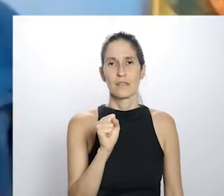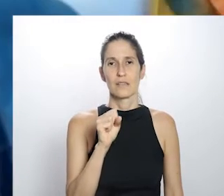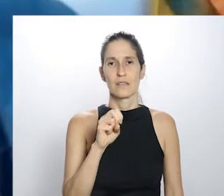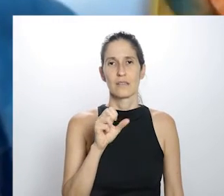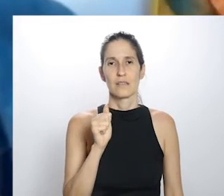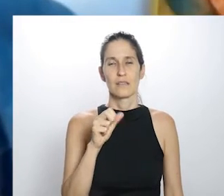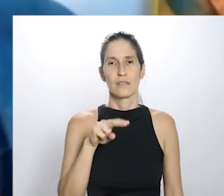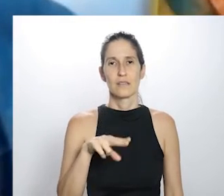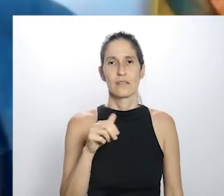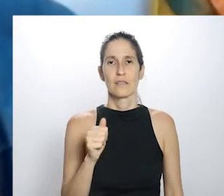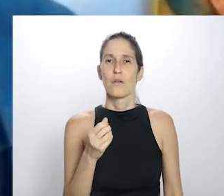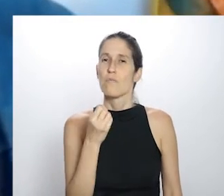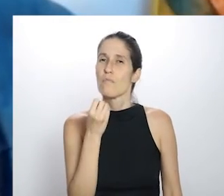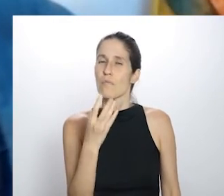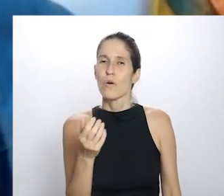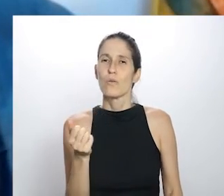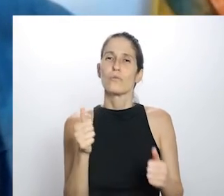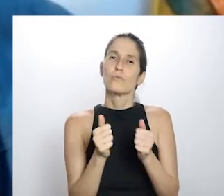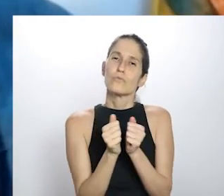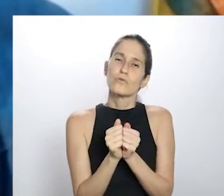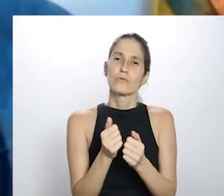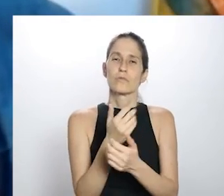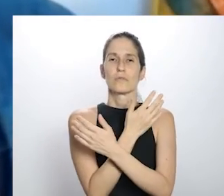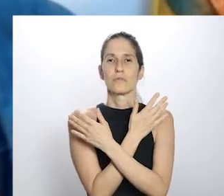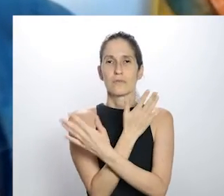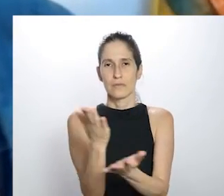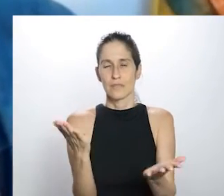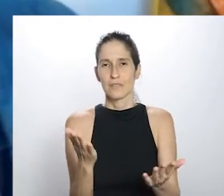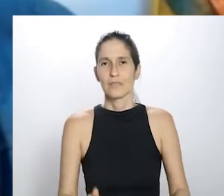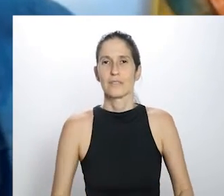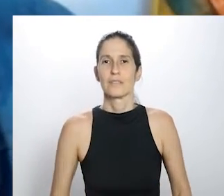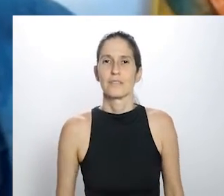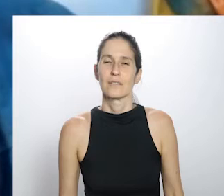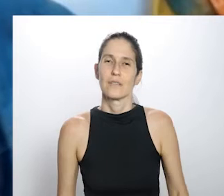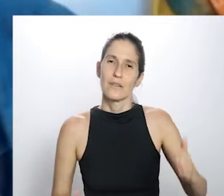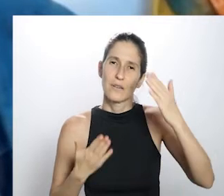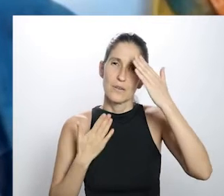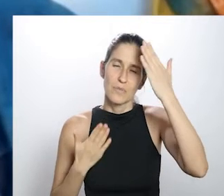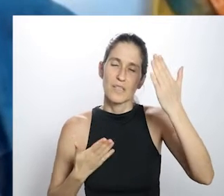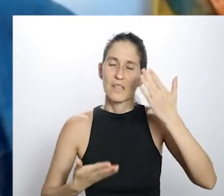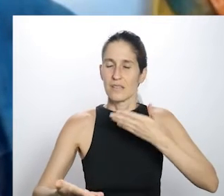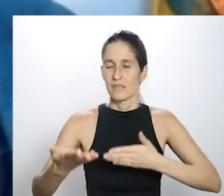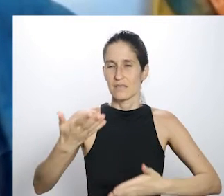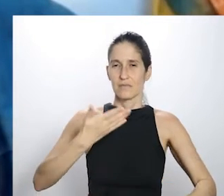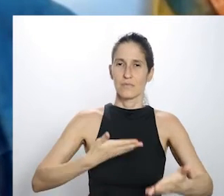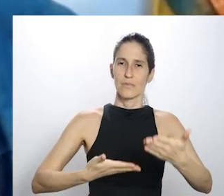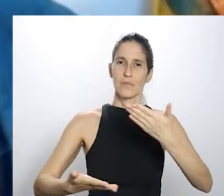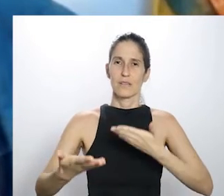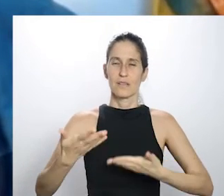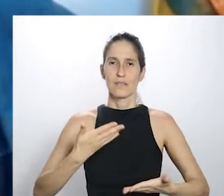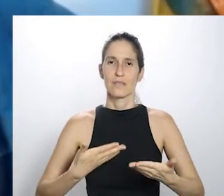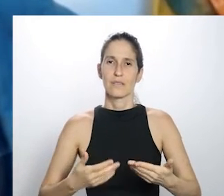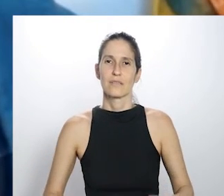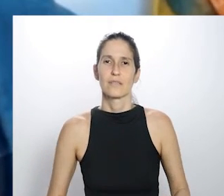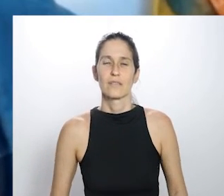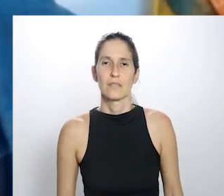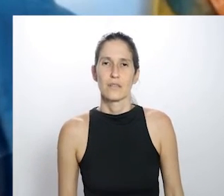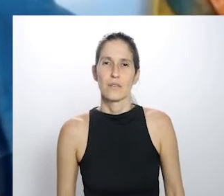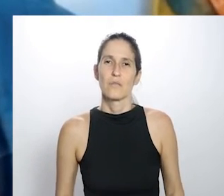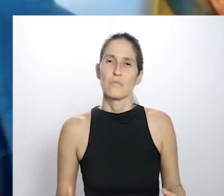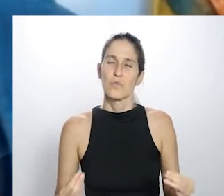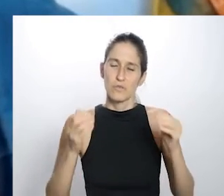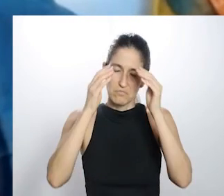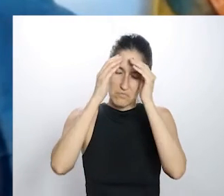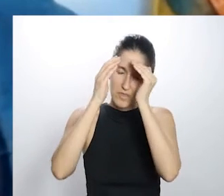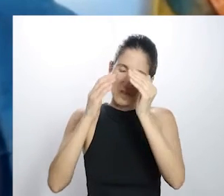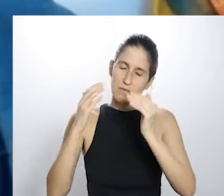Suzana Salles diz assim, muito bom estar com vocês, Bani diz, gratidão por essa troca, transmite o meu